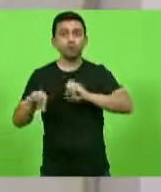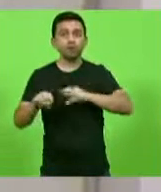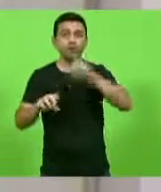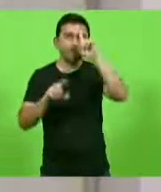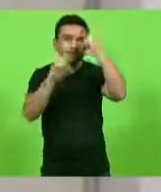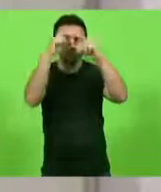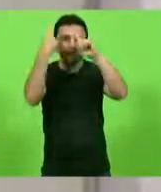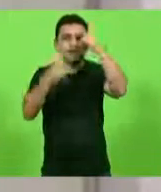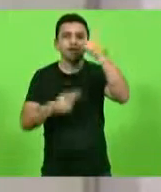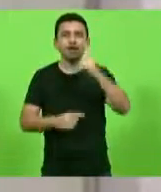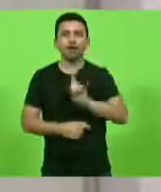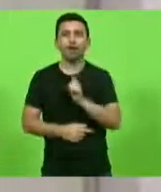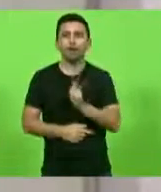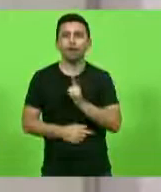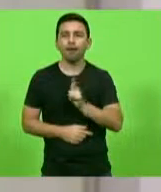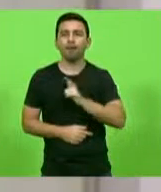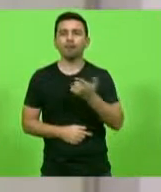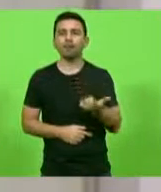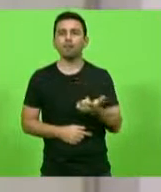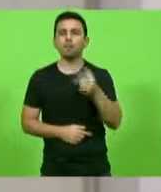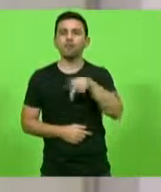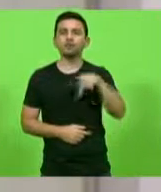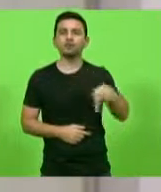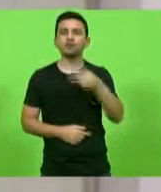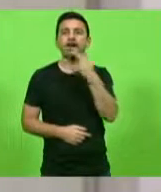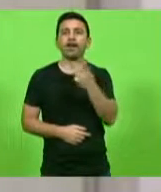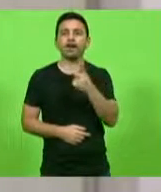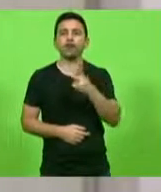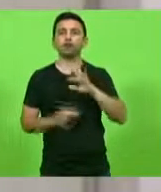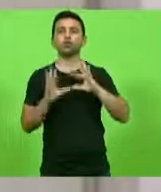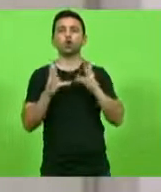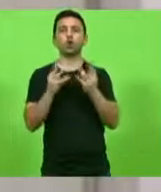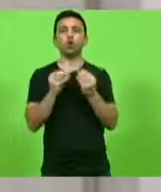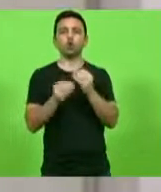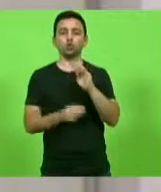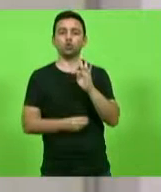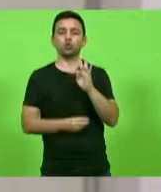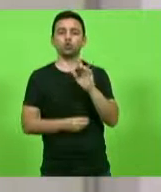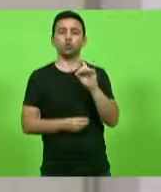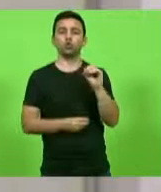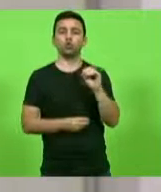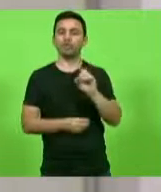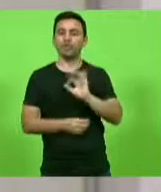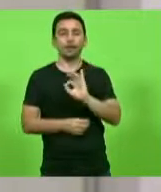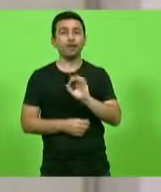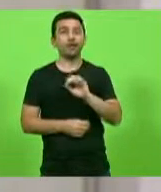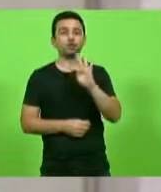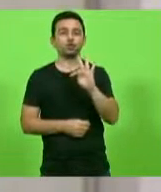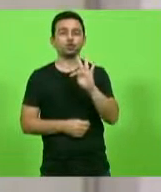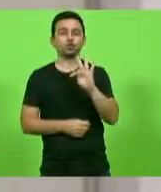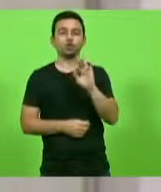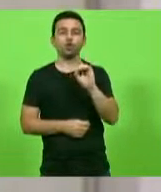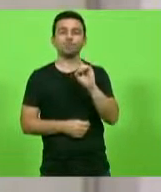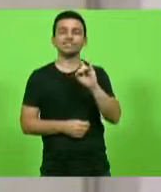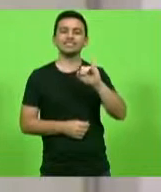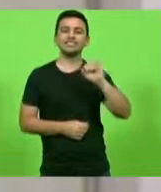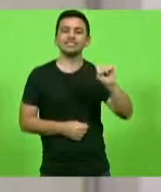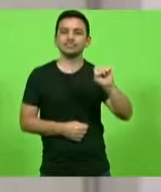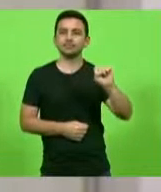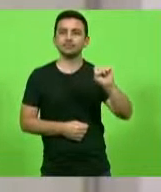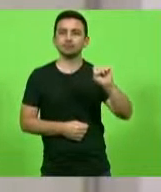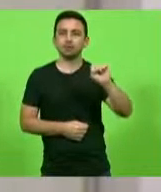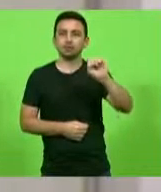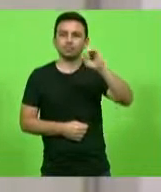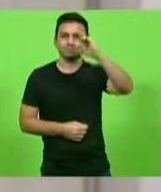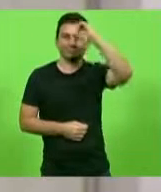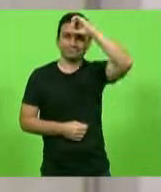gramática. Tem professor que não fala todos ou todas, fala todes. Ele é completamente um ignorante